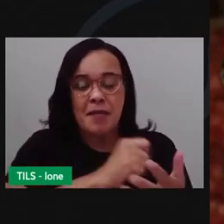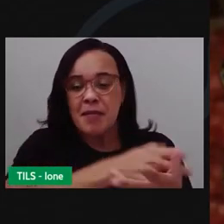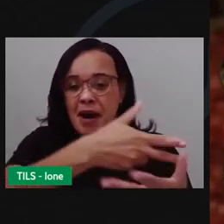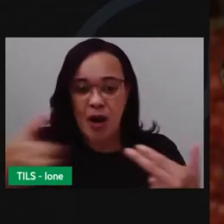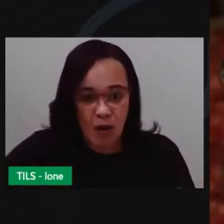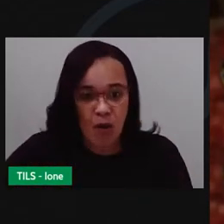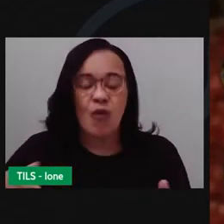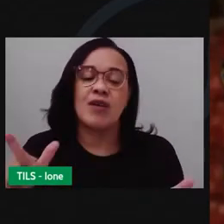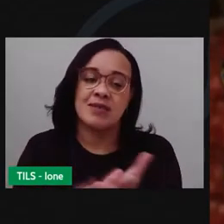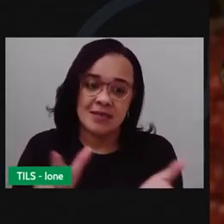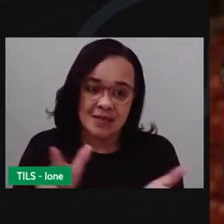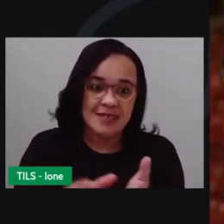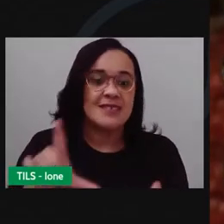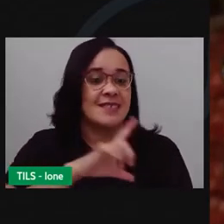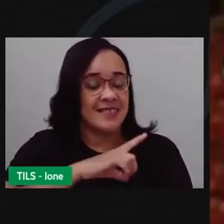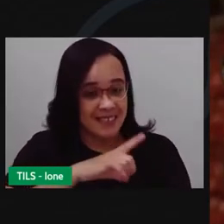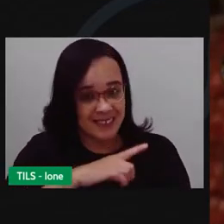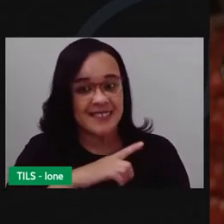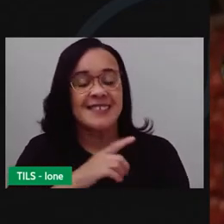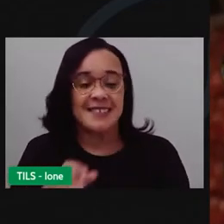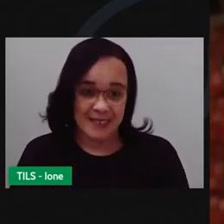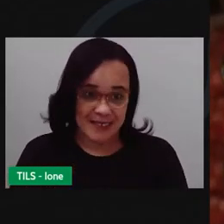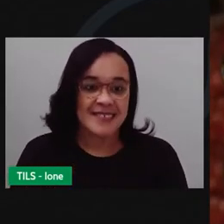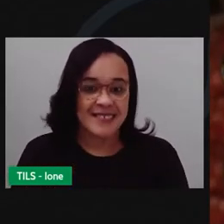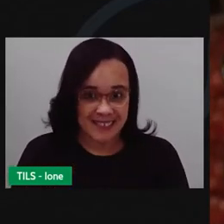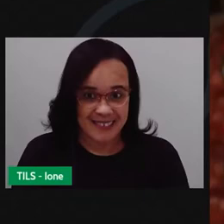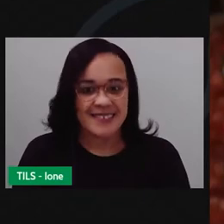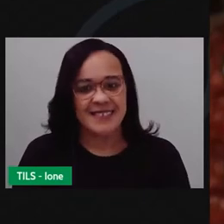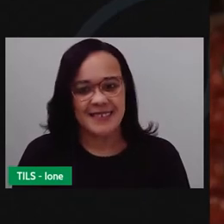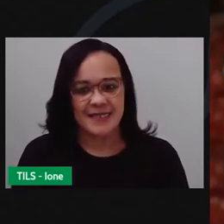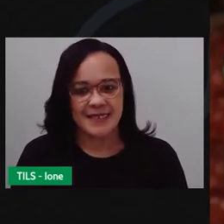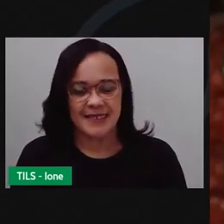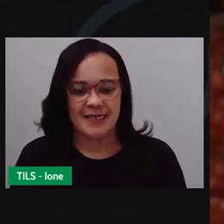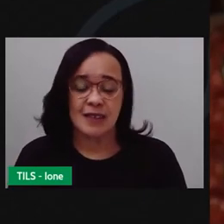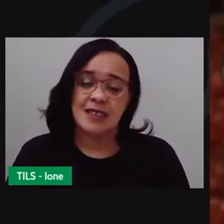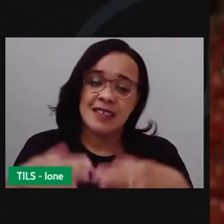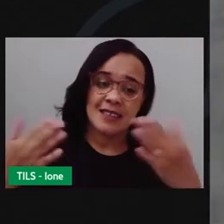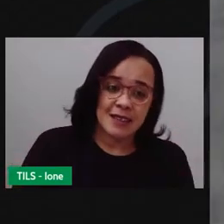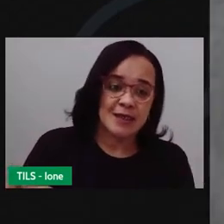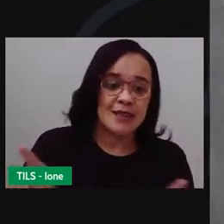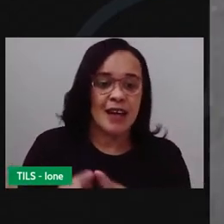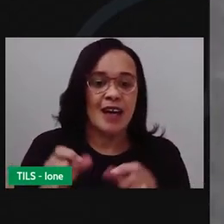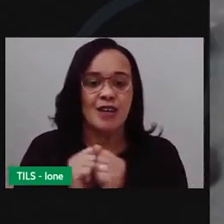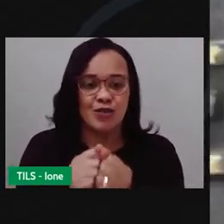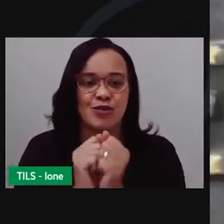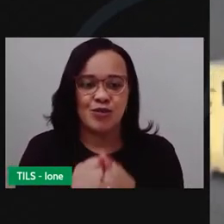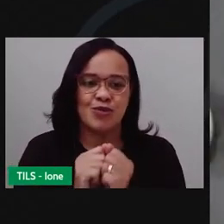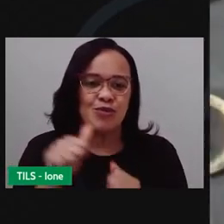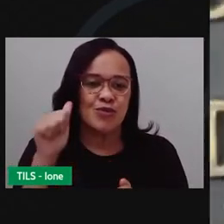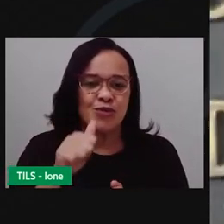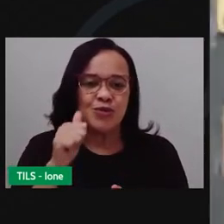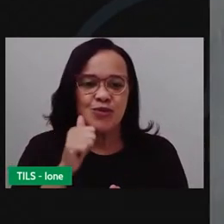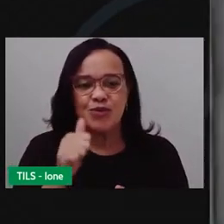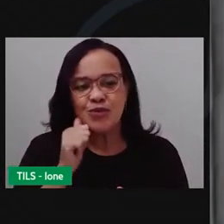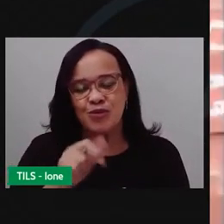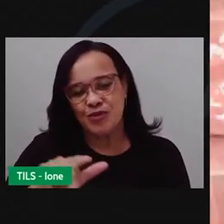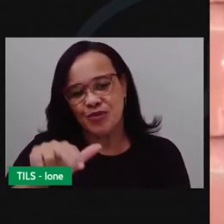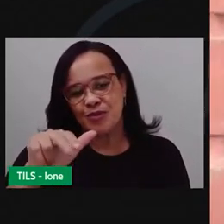casa da minha irmã um bom período. Aí eu passei um bom período lá e aluguei um cantinho lá e estou lá, né? Em 1976.